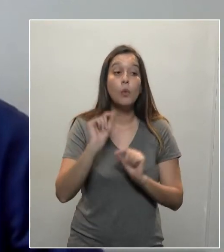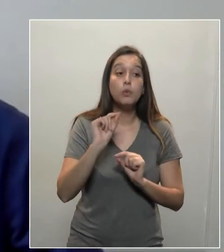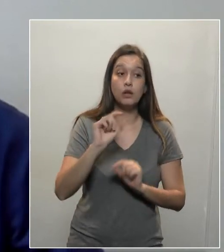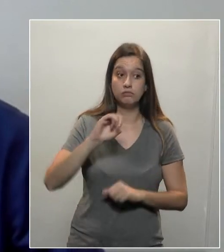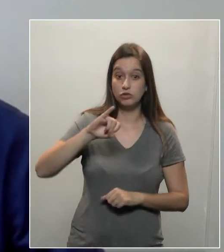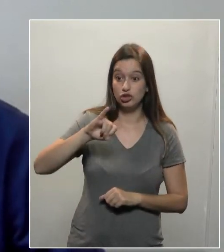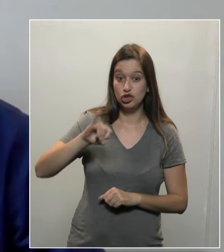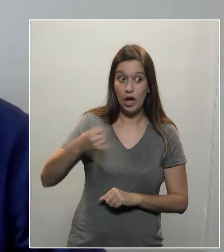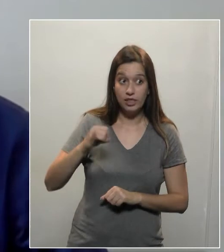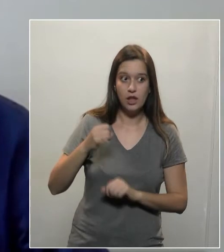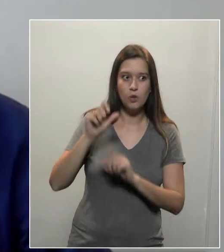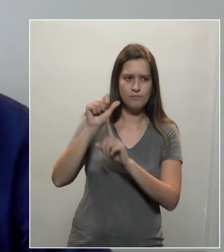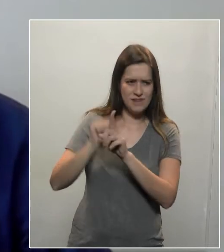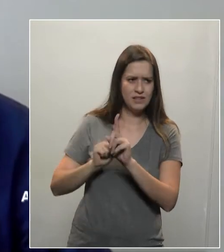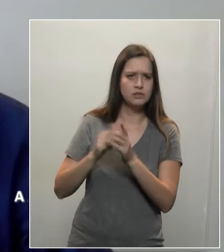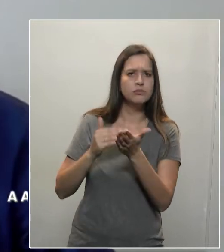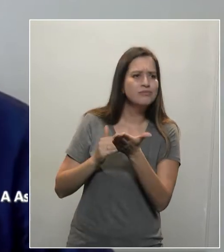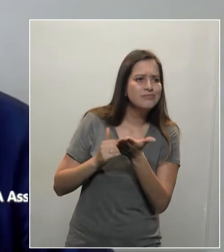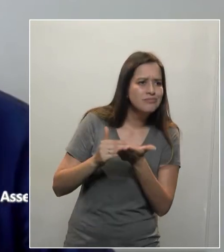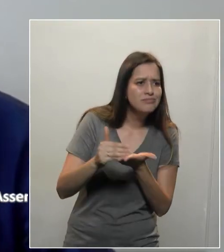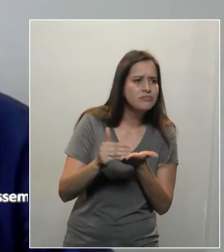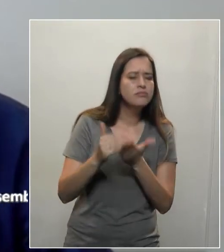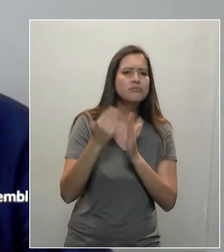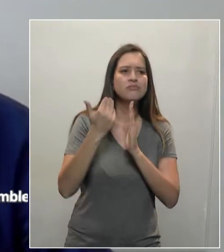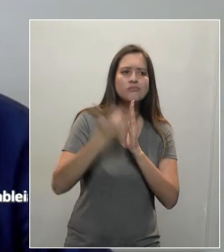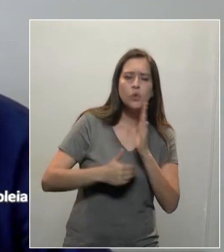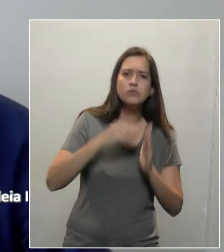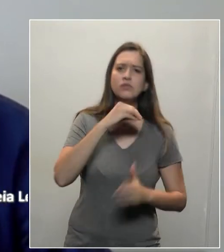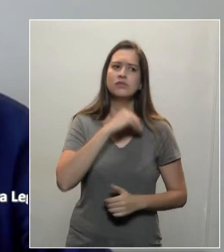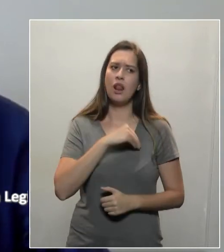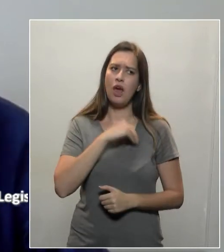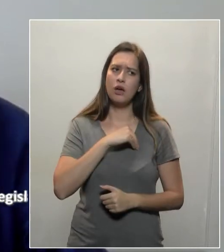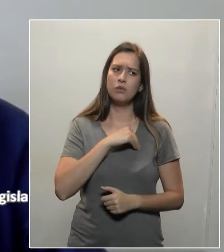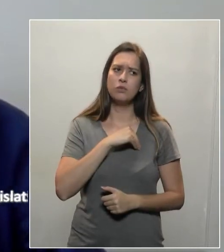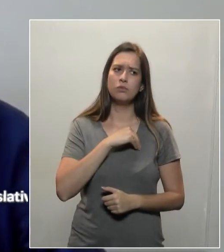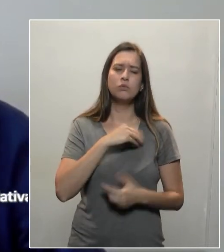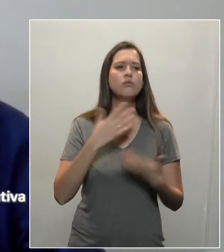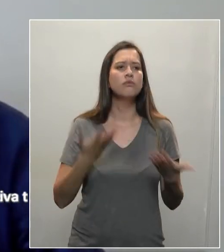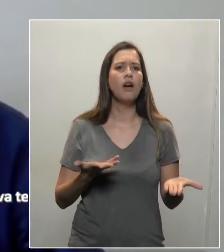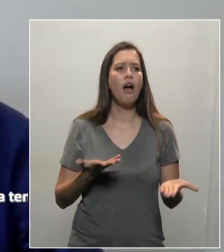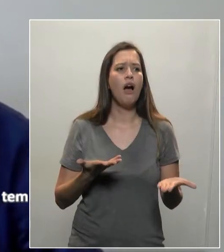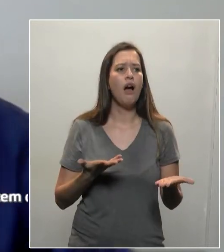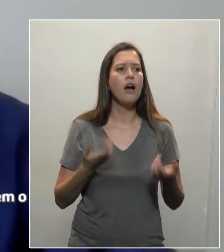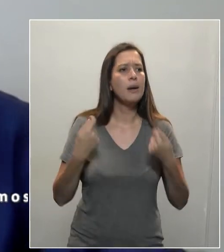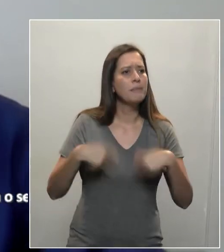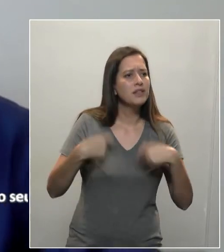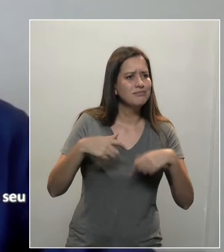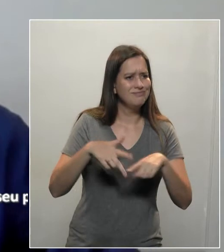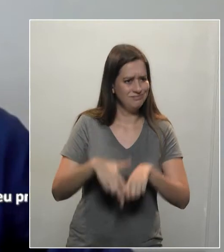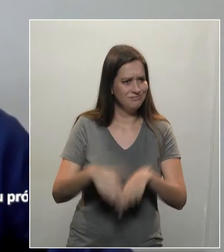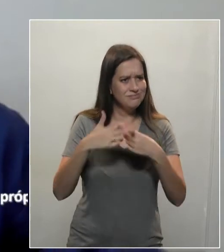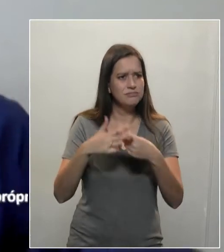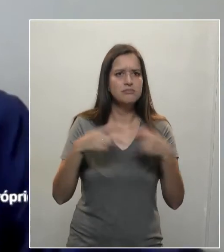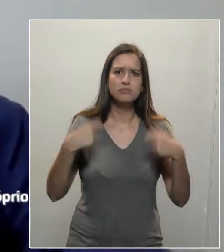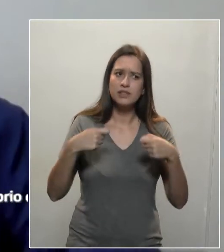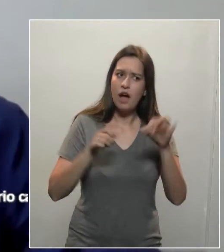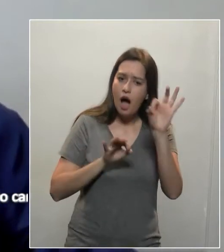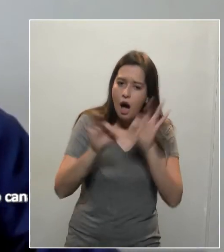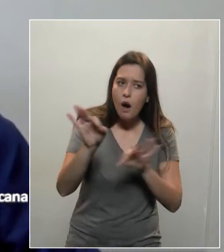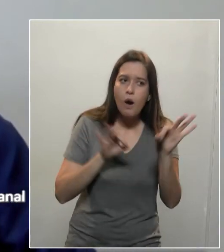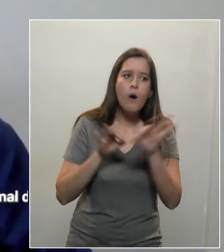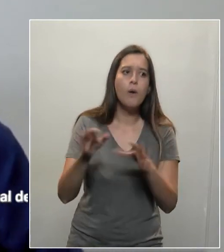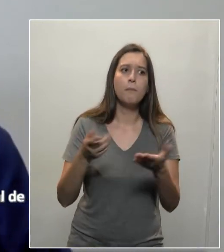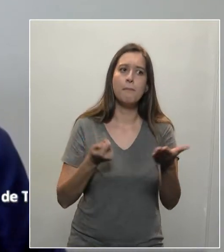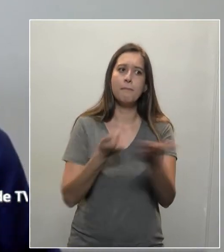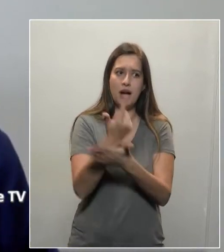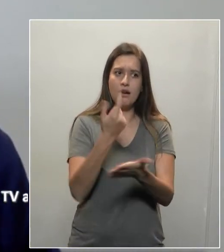servidores que ganham próximo do salário mínimo. Então, isso precisa ser reparado, precisa ser corrigido, pagar inclusive